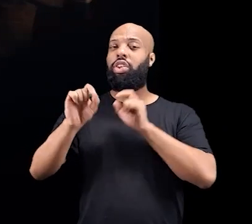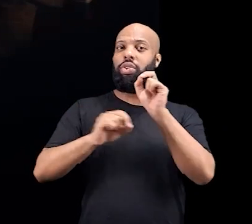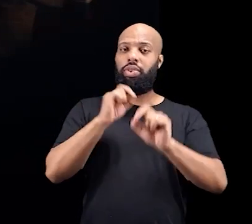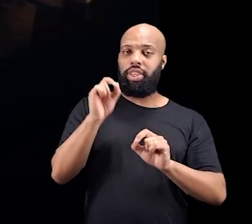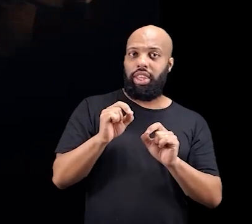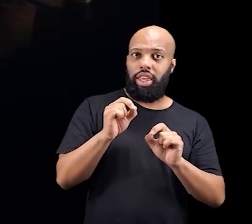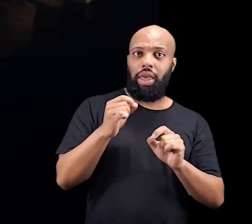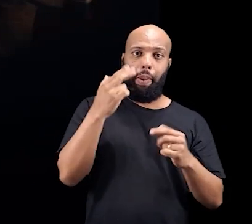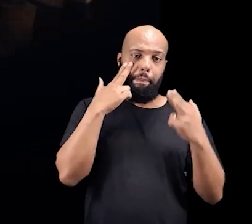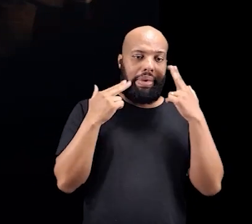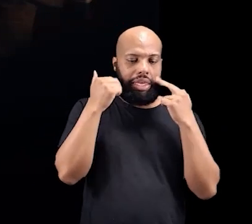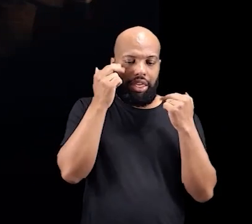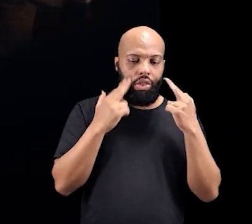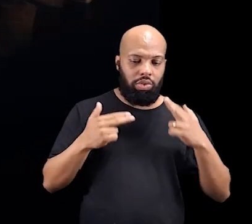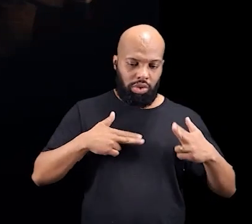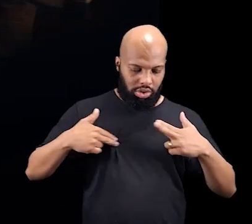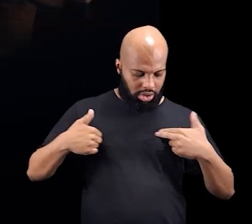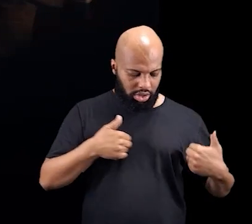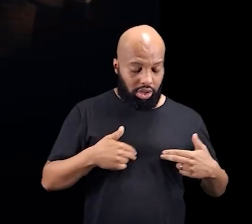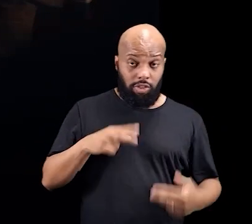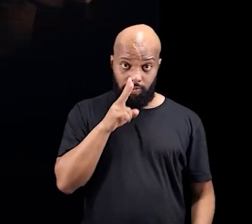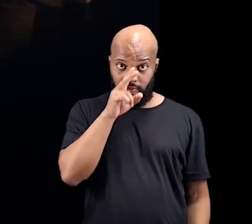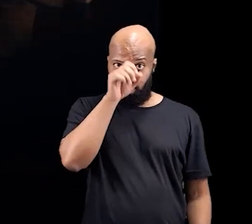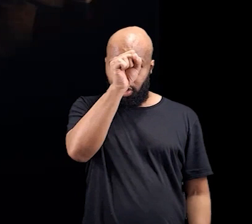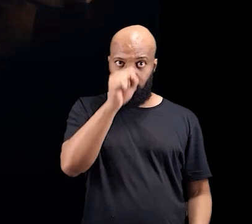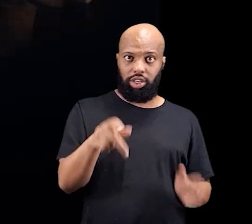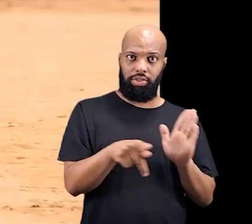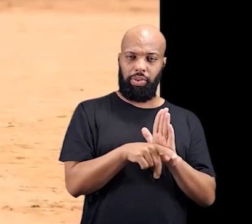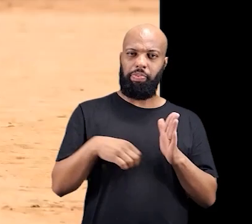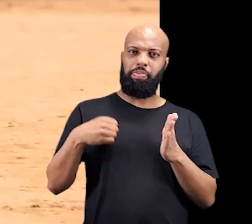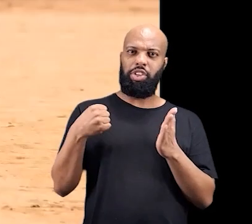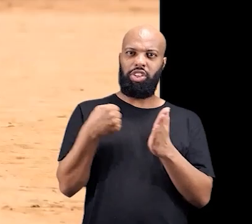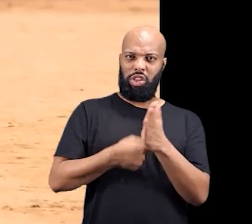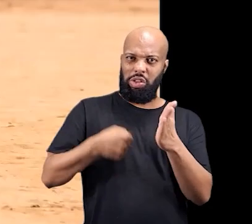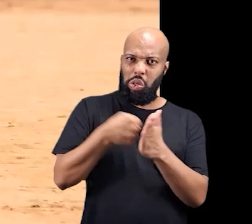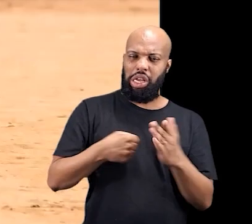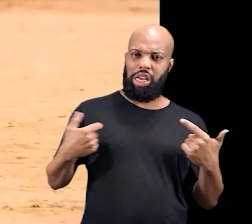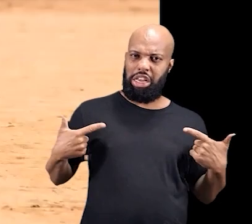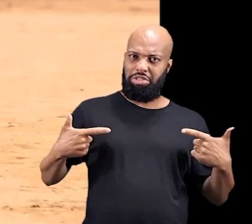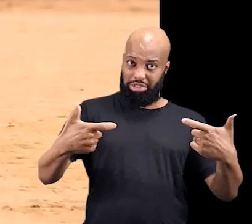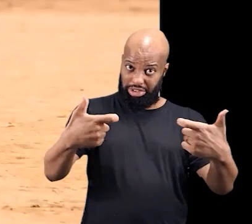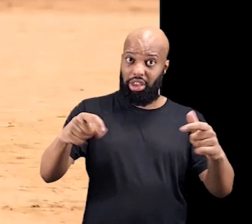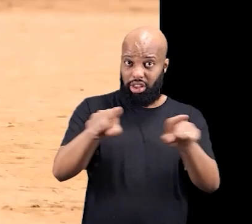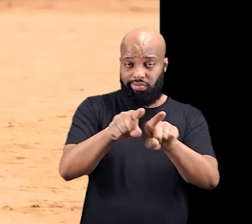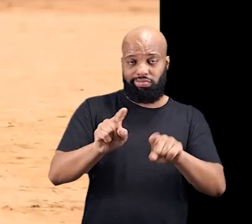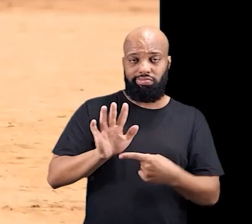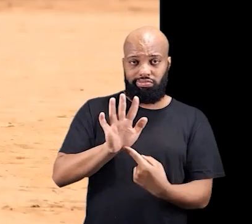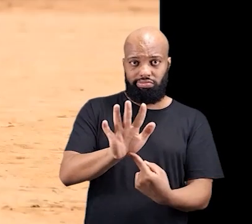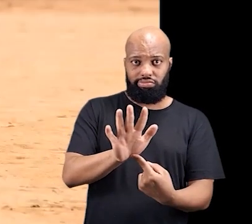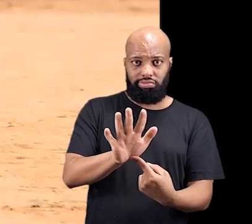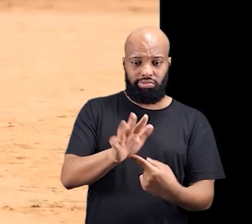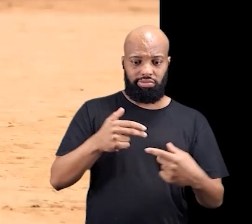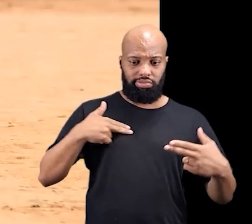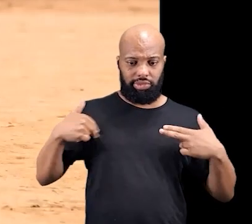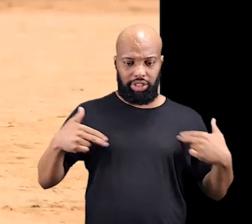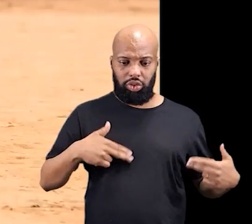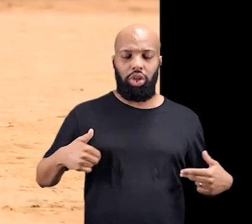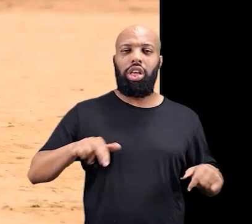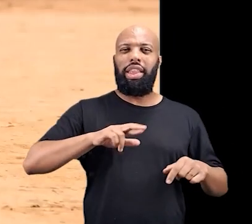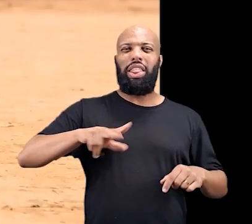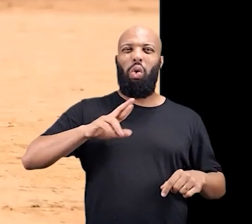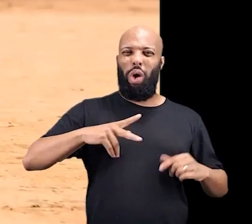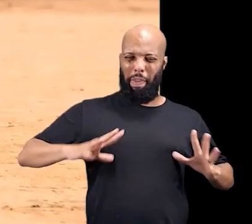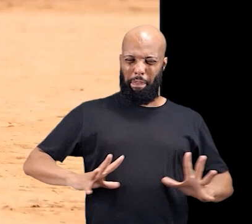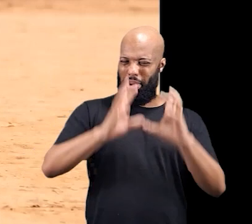Nesse momento, eu feito de pinturas mais fortes, mais impactantes, de guerra, talvez, poderia dizer